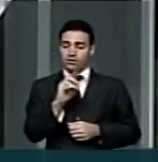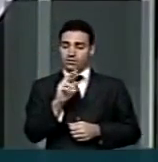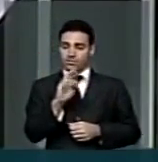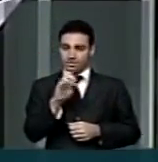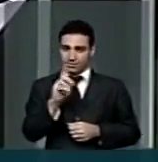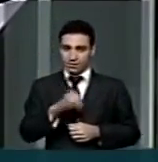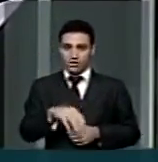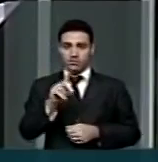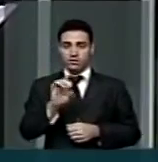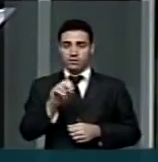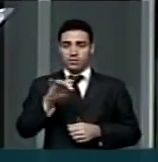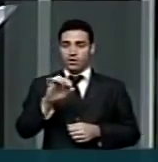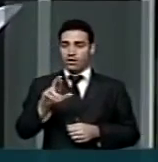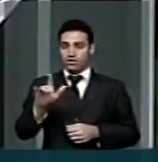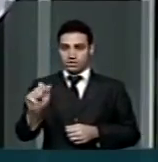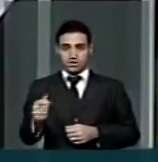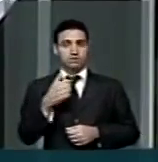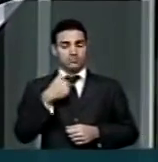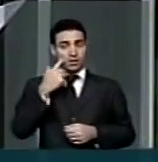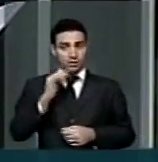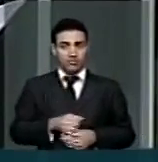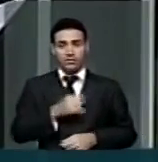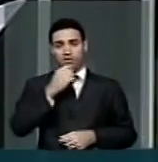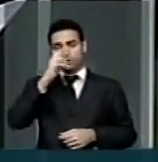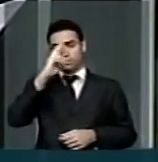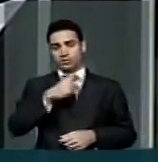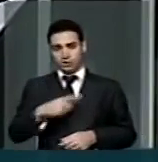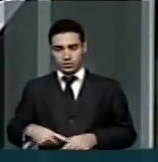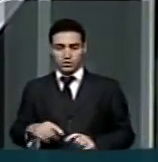Aproveito, senhores deputados,